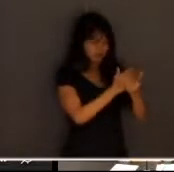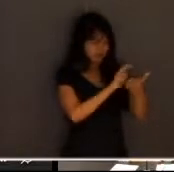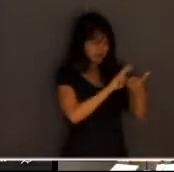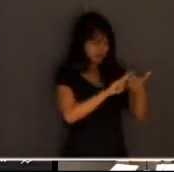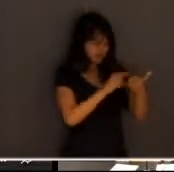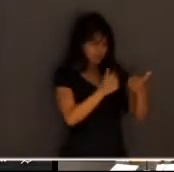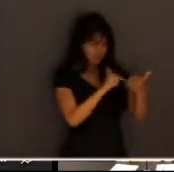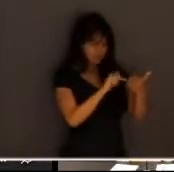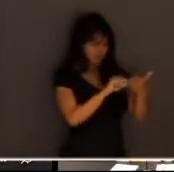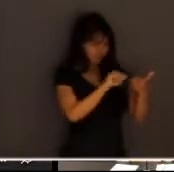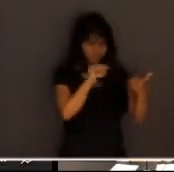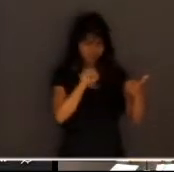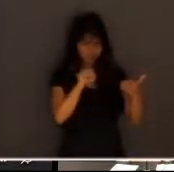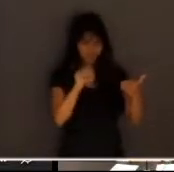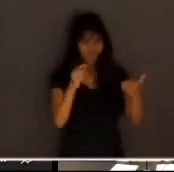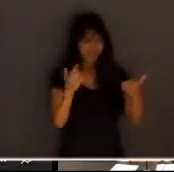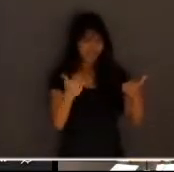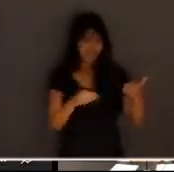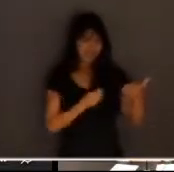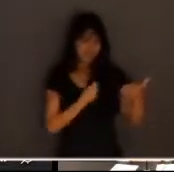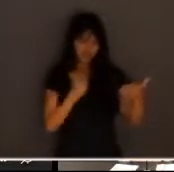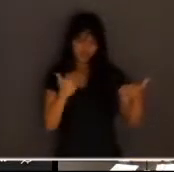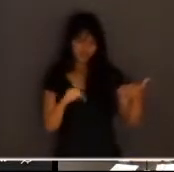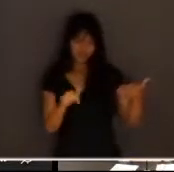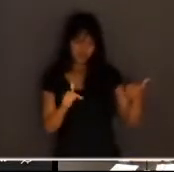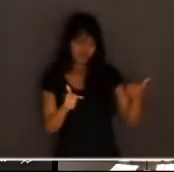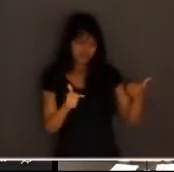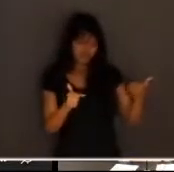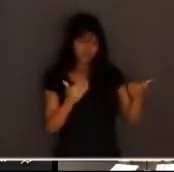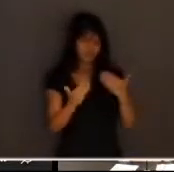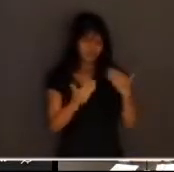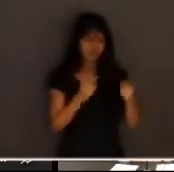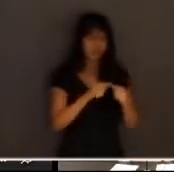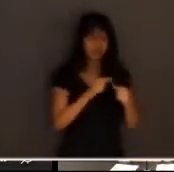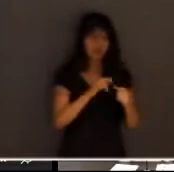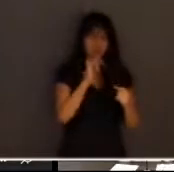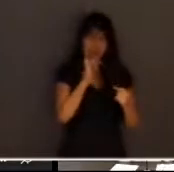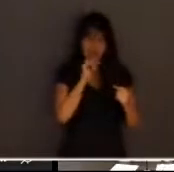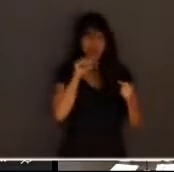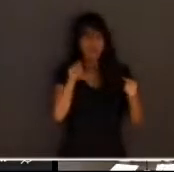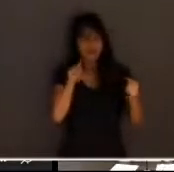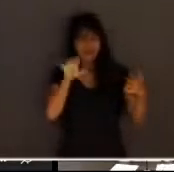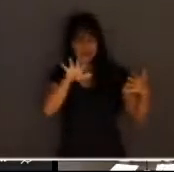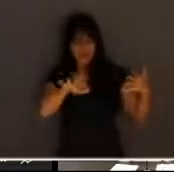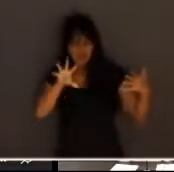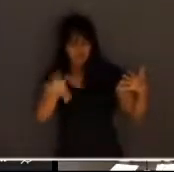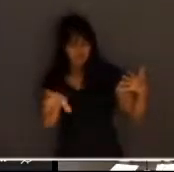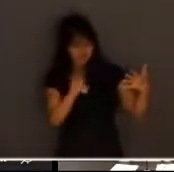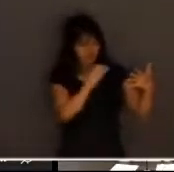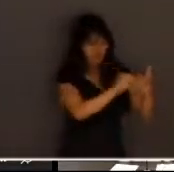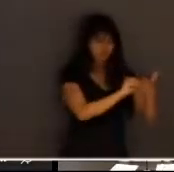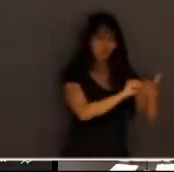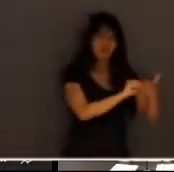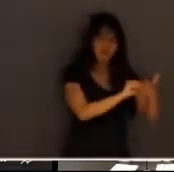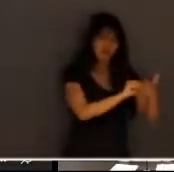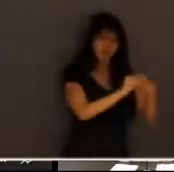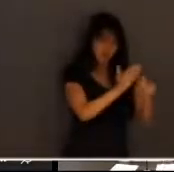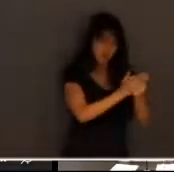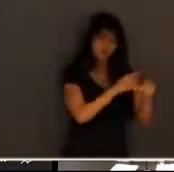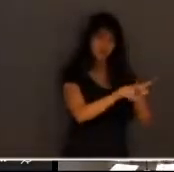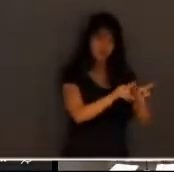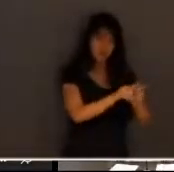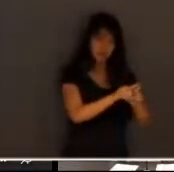existem muitas coisas que ainda estão no mundo que não estão no processo nós temos que trazer isso para o processo principalmente a